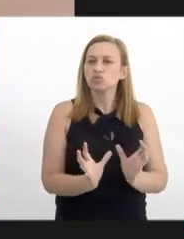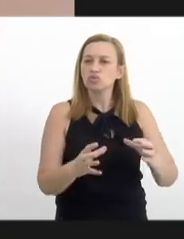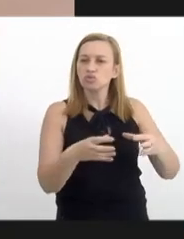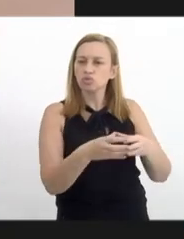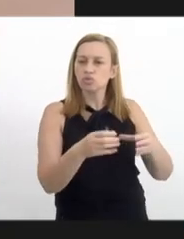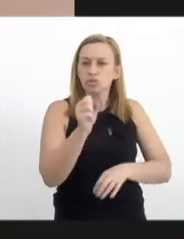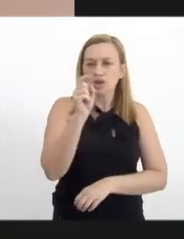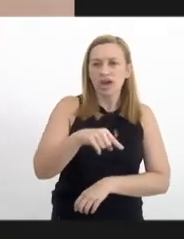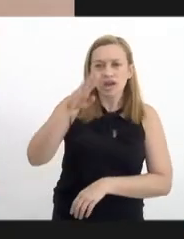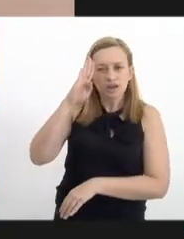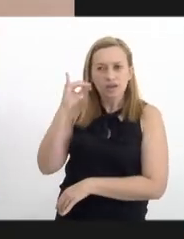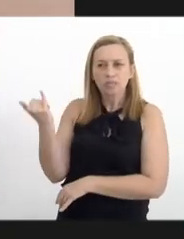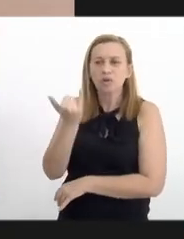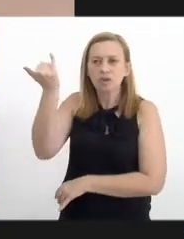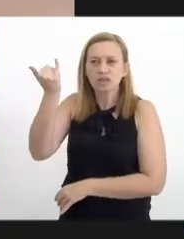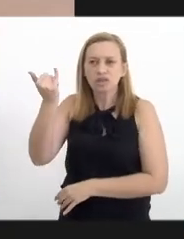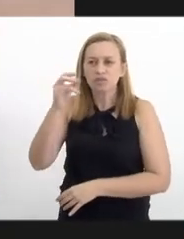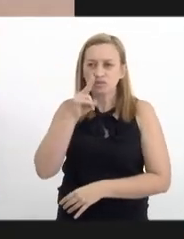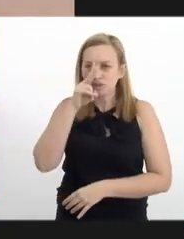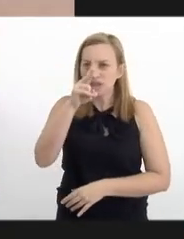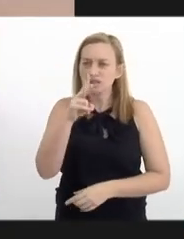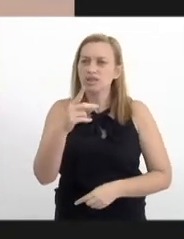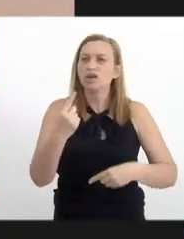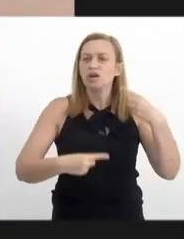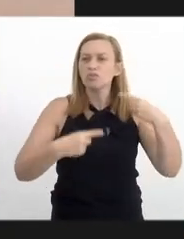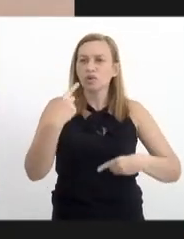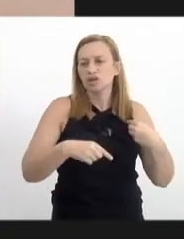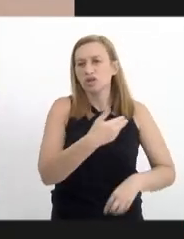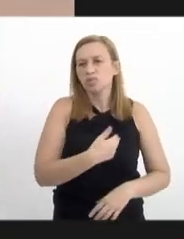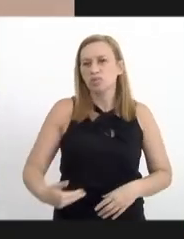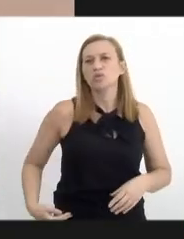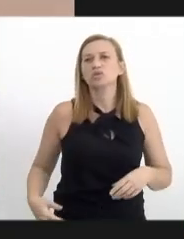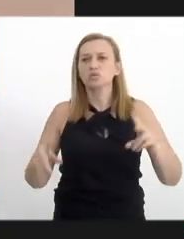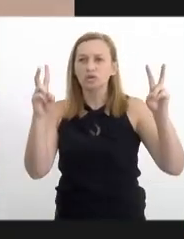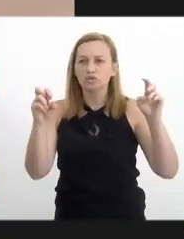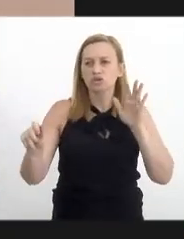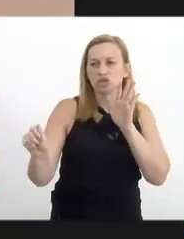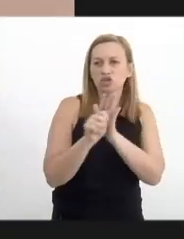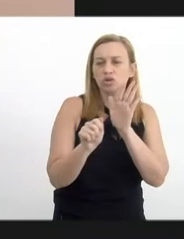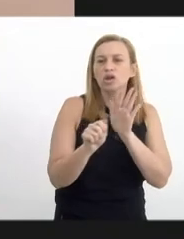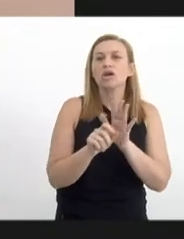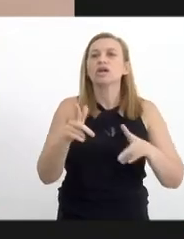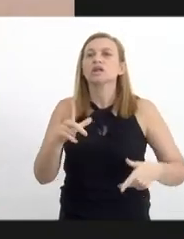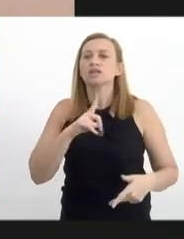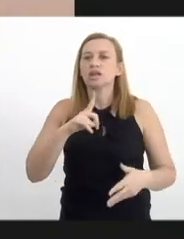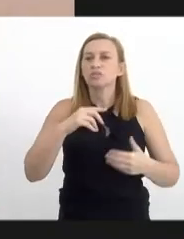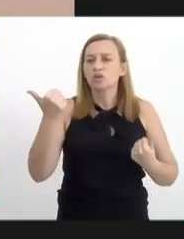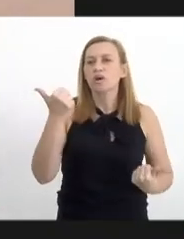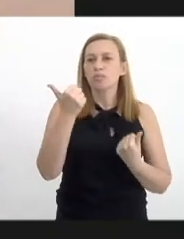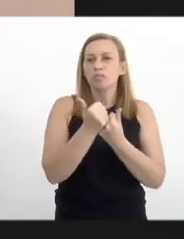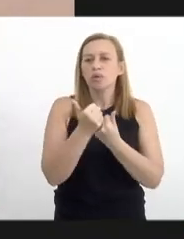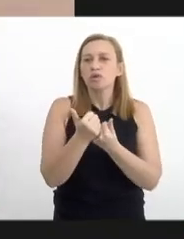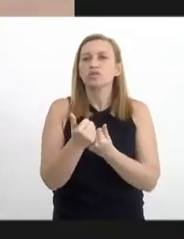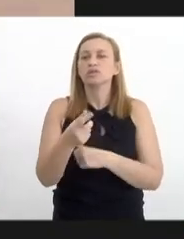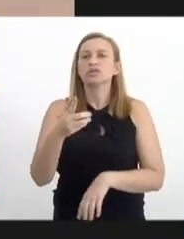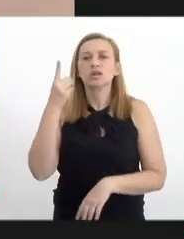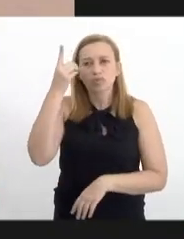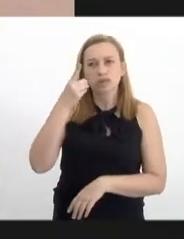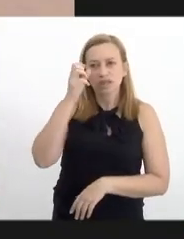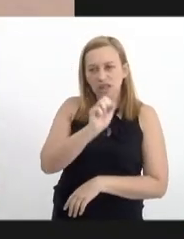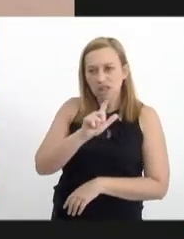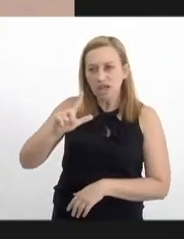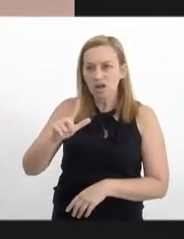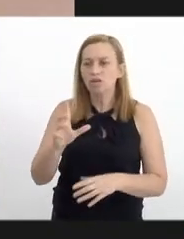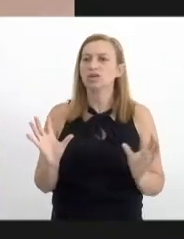tão importante para o fortalecimento da política pública sobre drogas. Temos aí o apoio do deputado Daniel e dessa